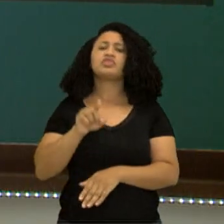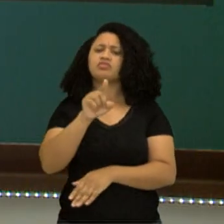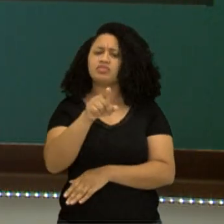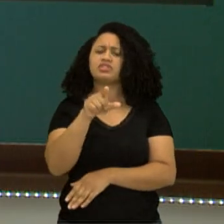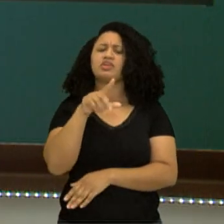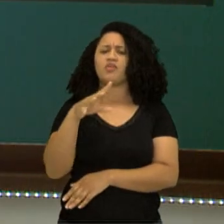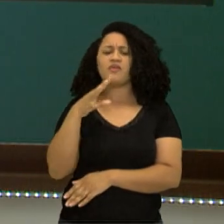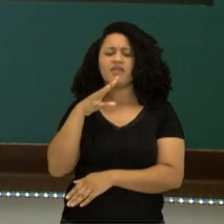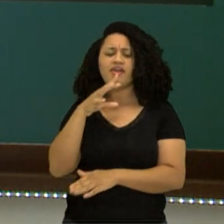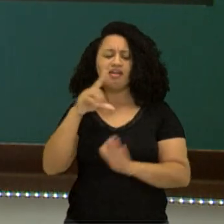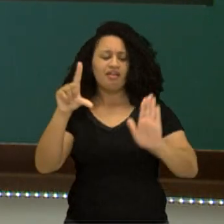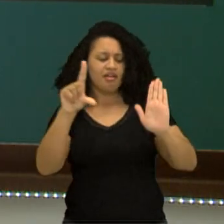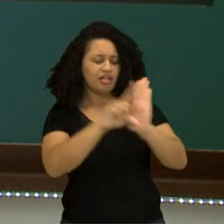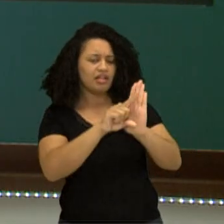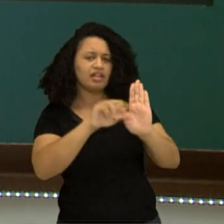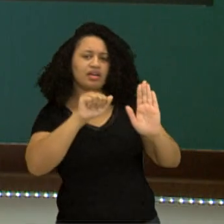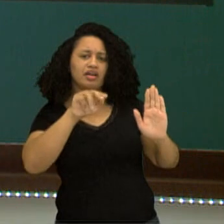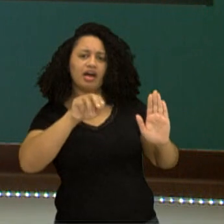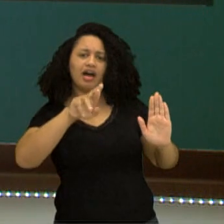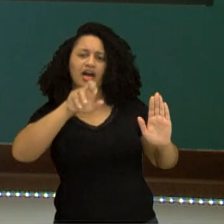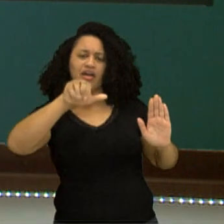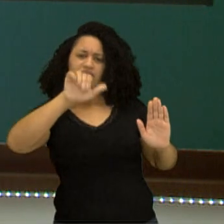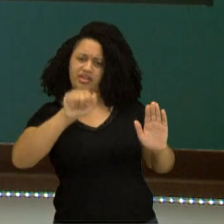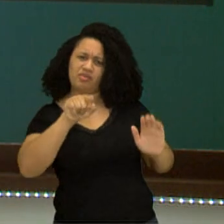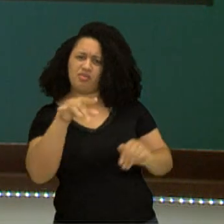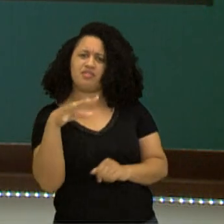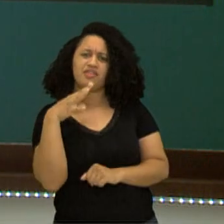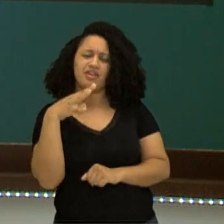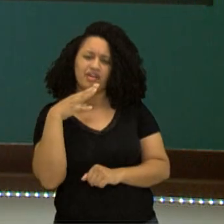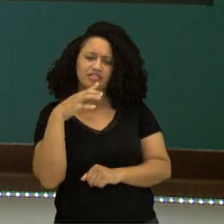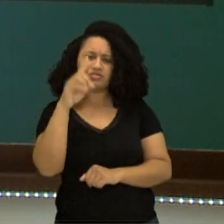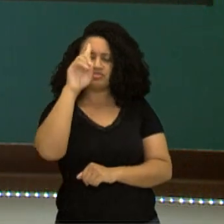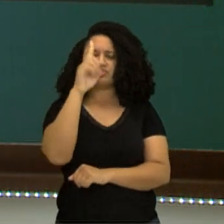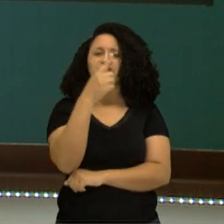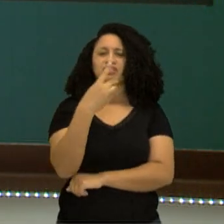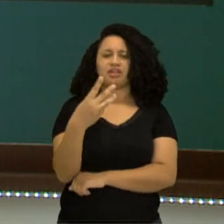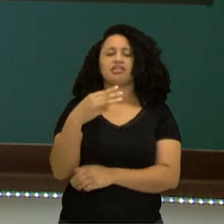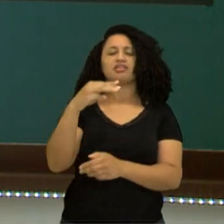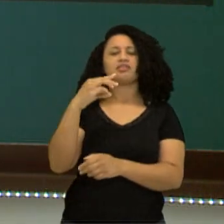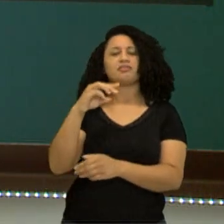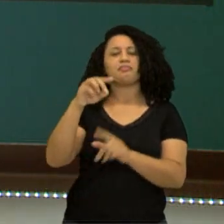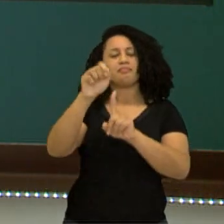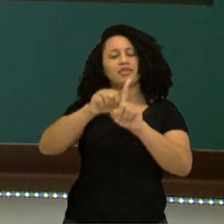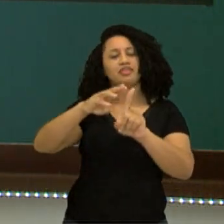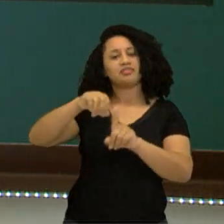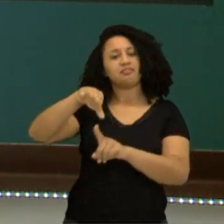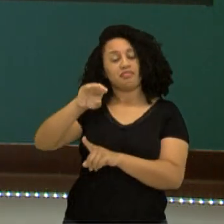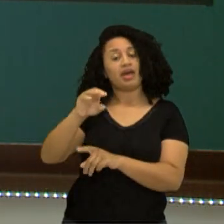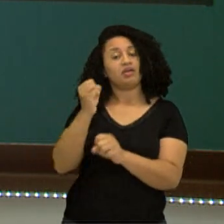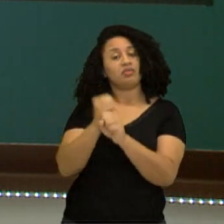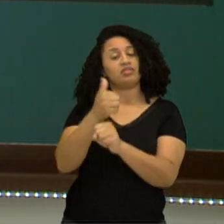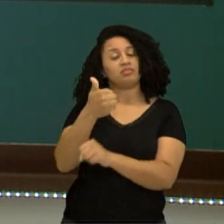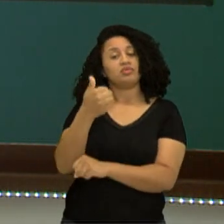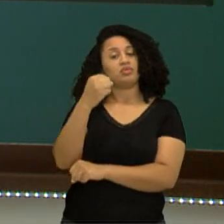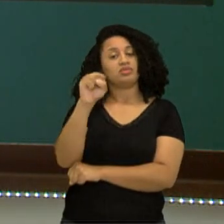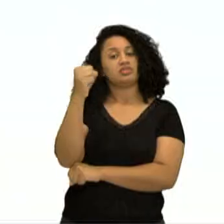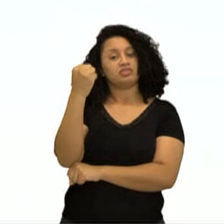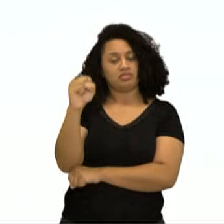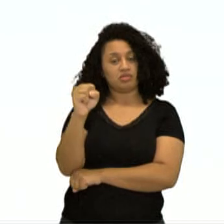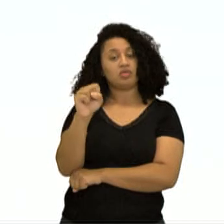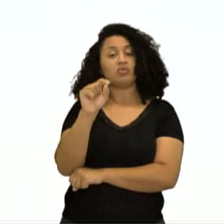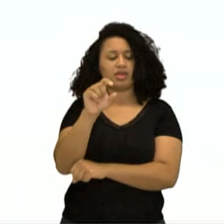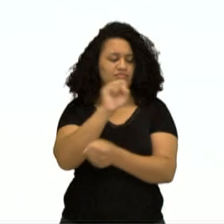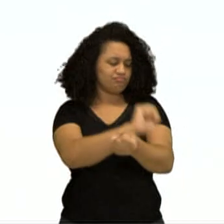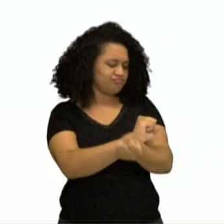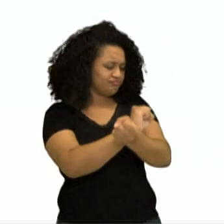já ouviu falar na Lei Áurea? 13 de maio de 1888, declarou extinta a